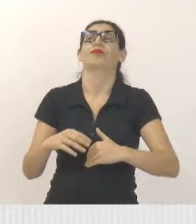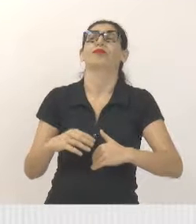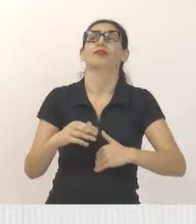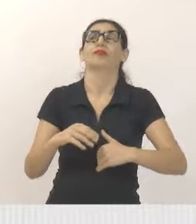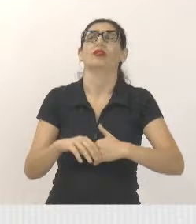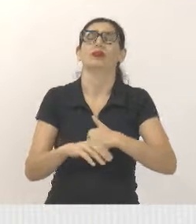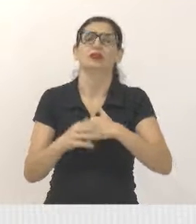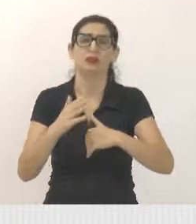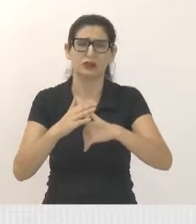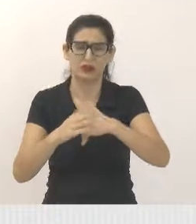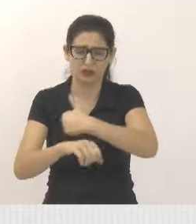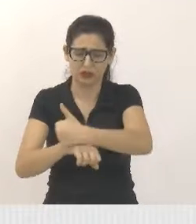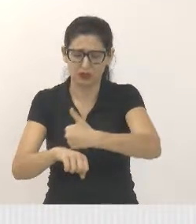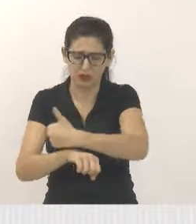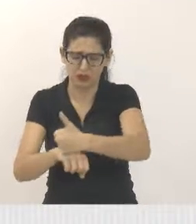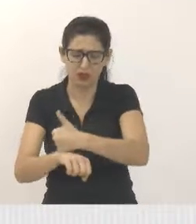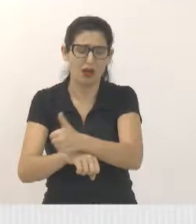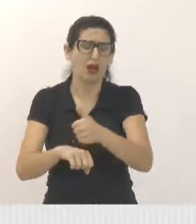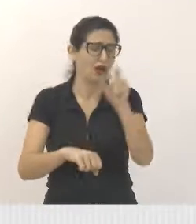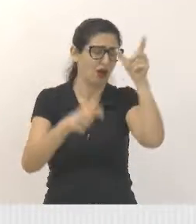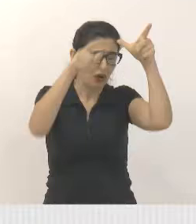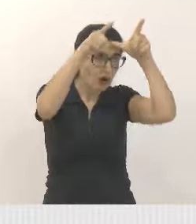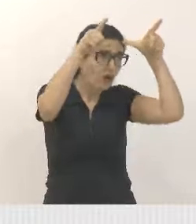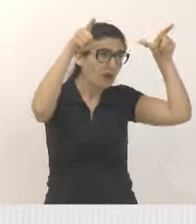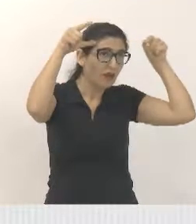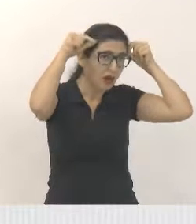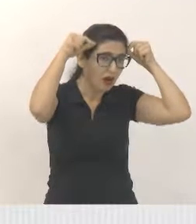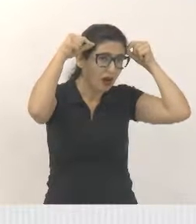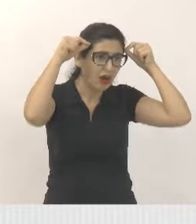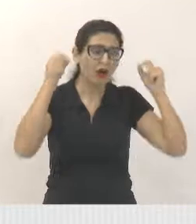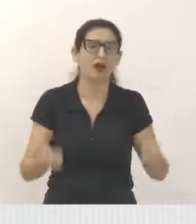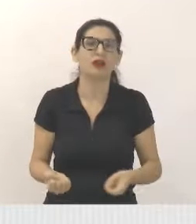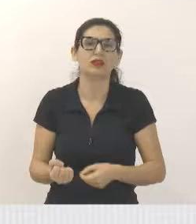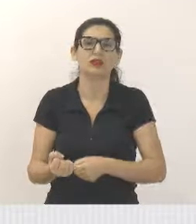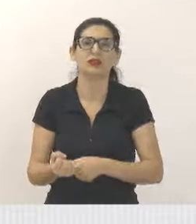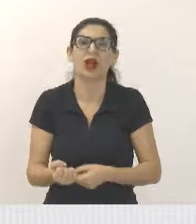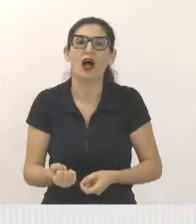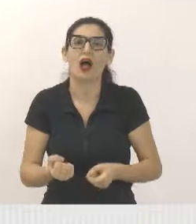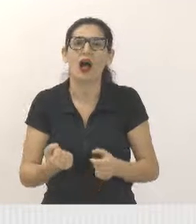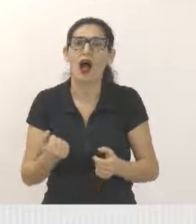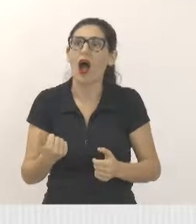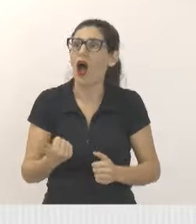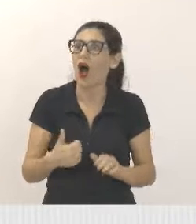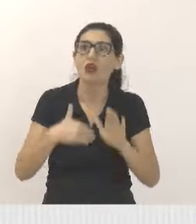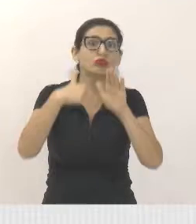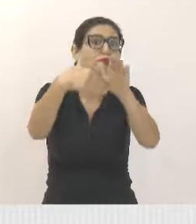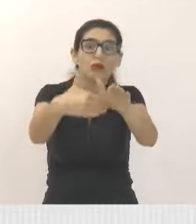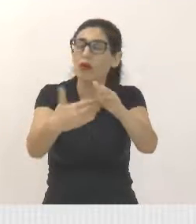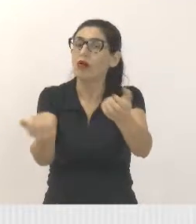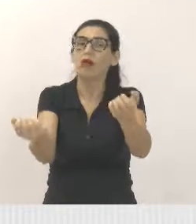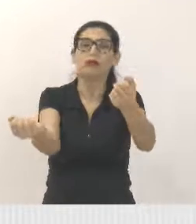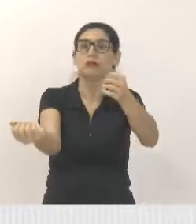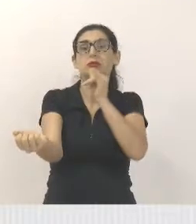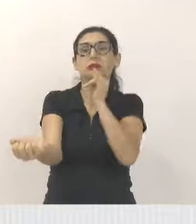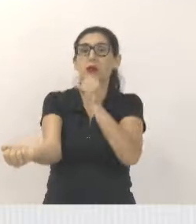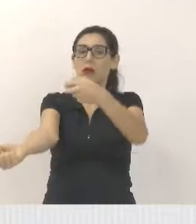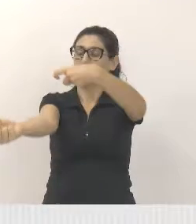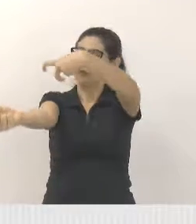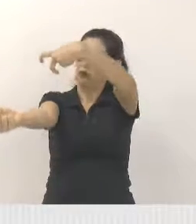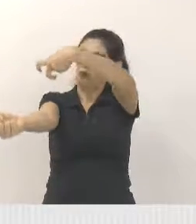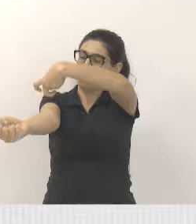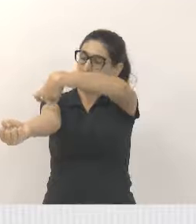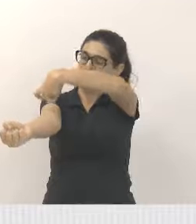atendendo, medicando, o pessoal do corpo de enfermagem, medicando essa população, e esses mesmos também